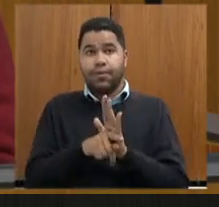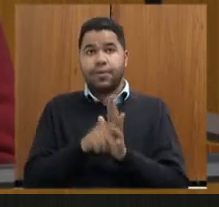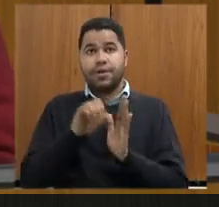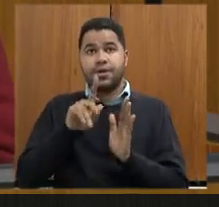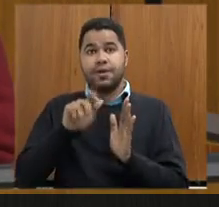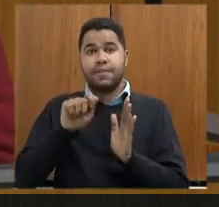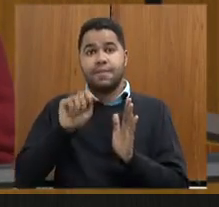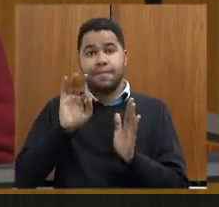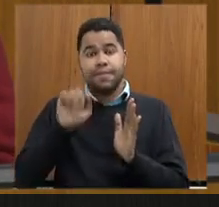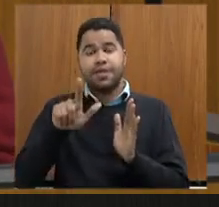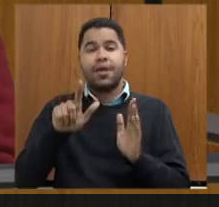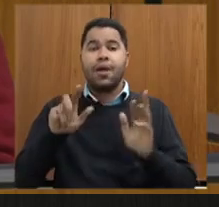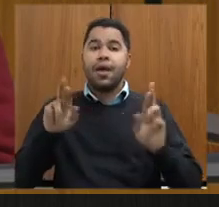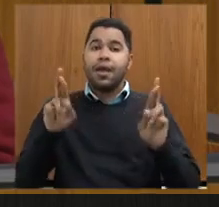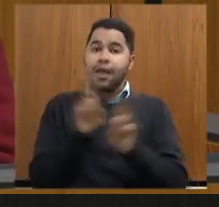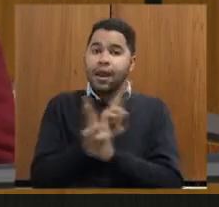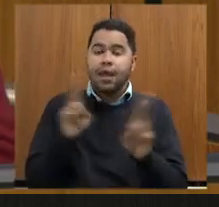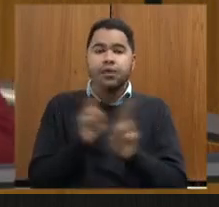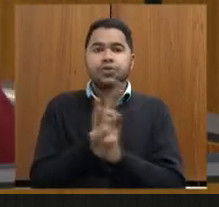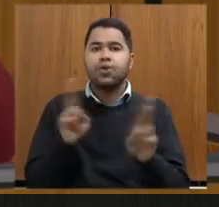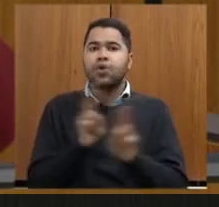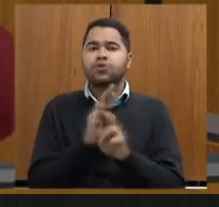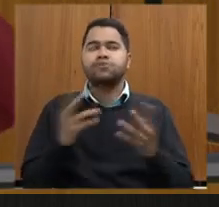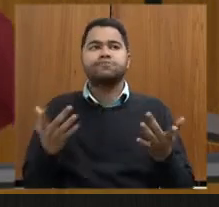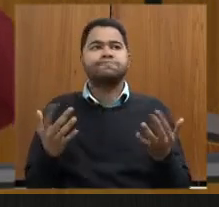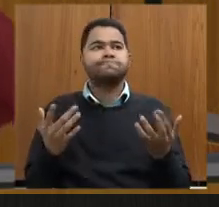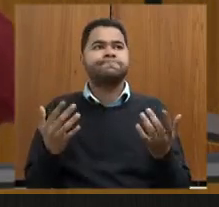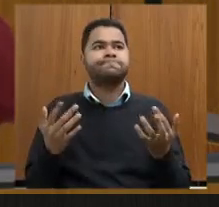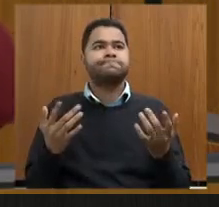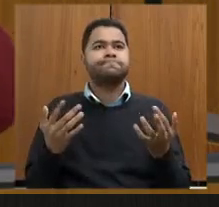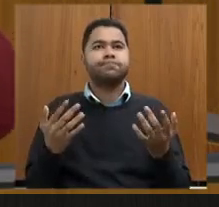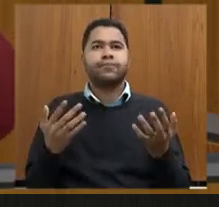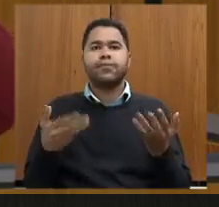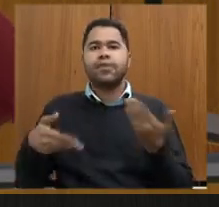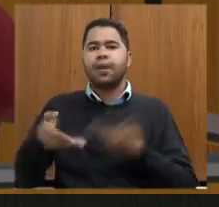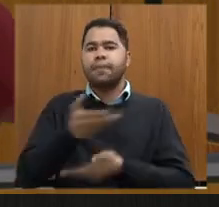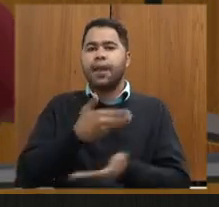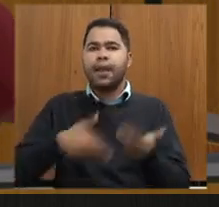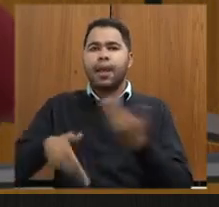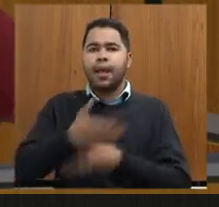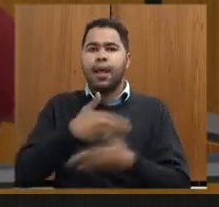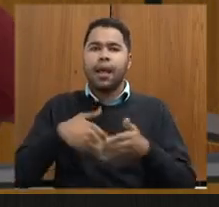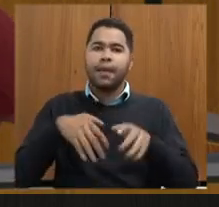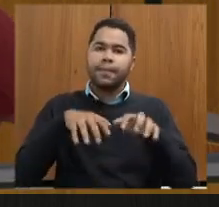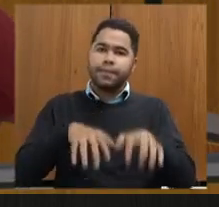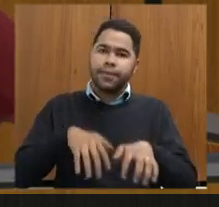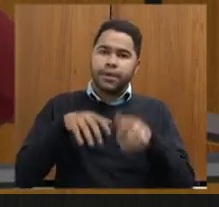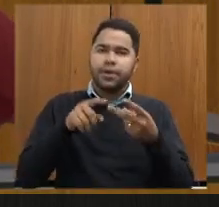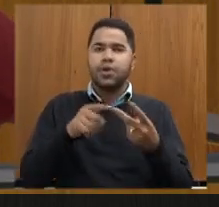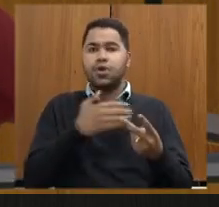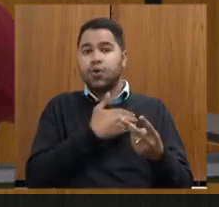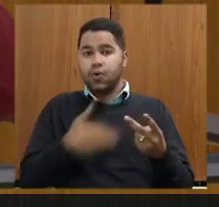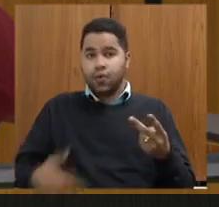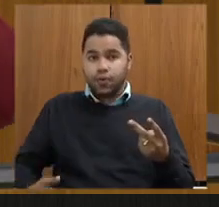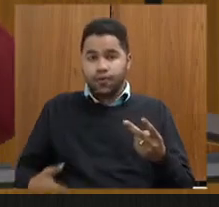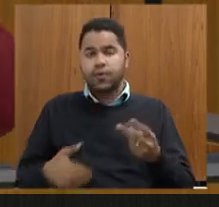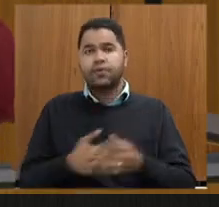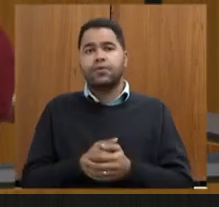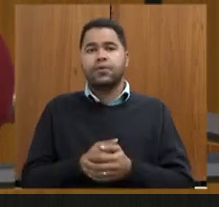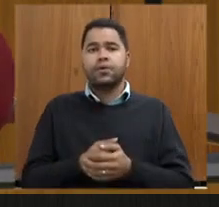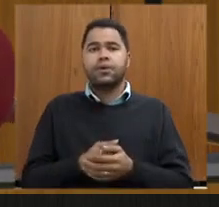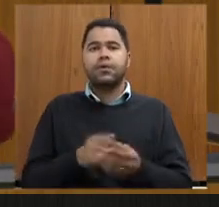essas relações extremamente articuladas entre mineradora governo e